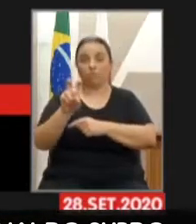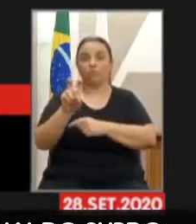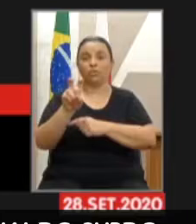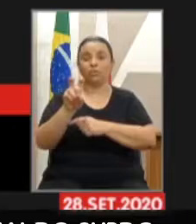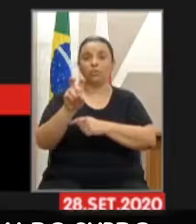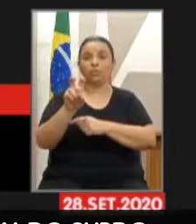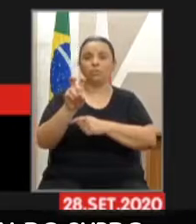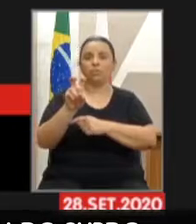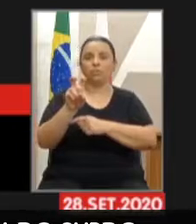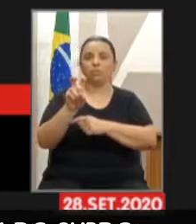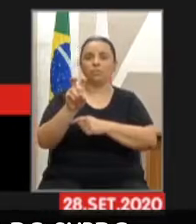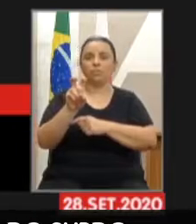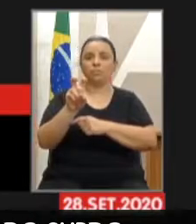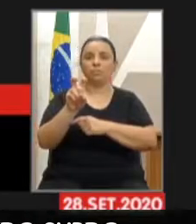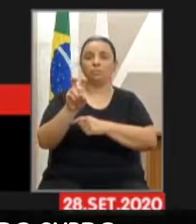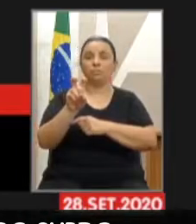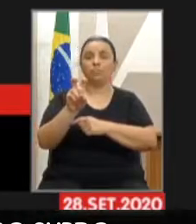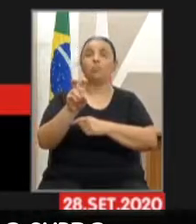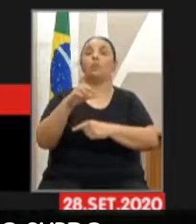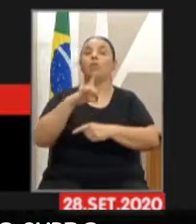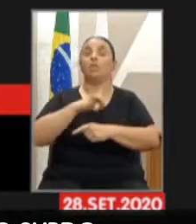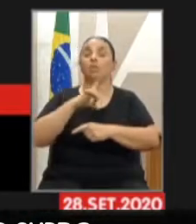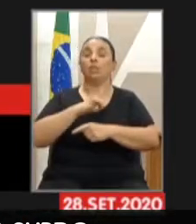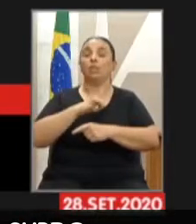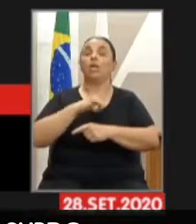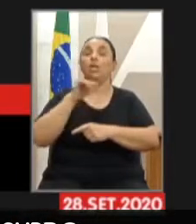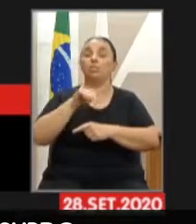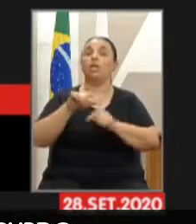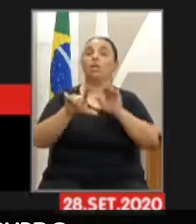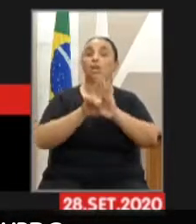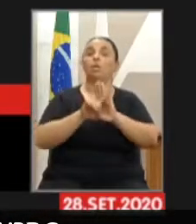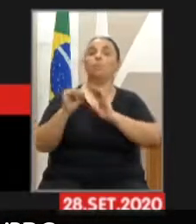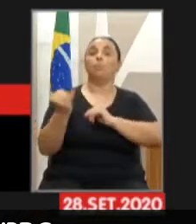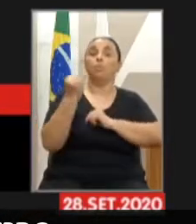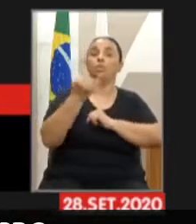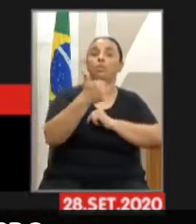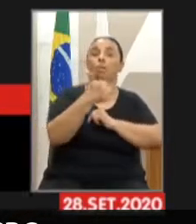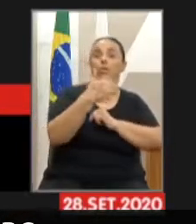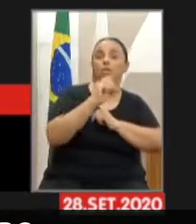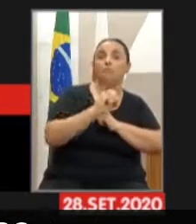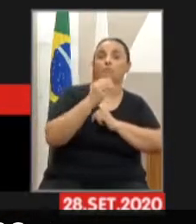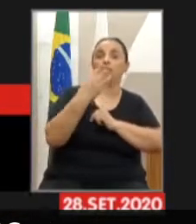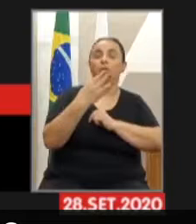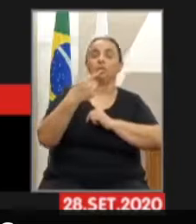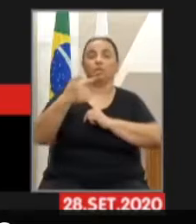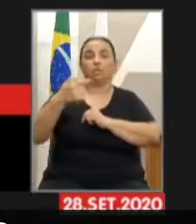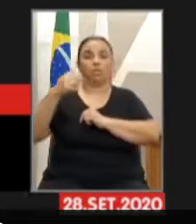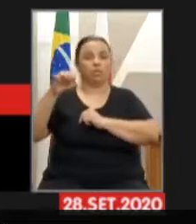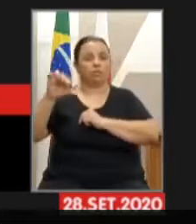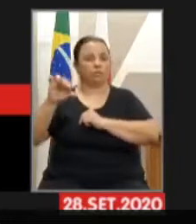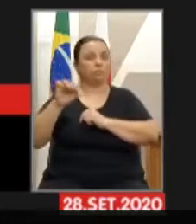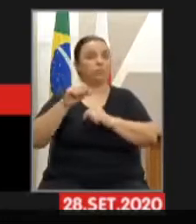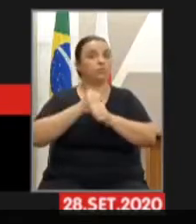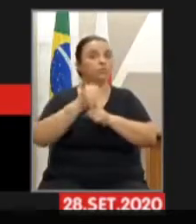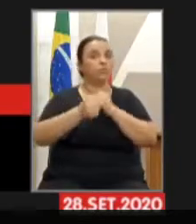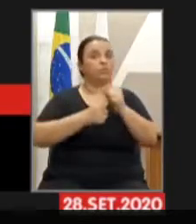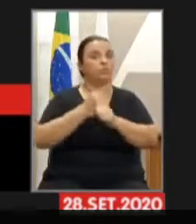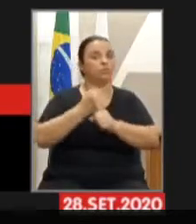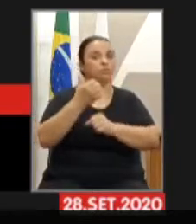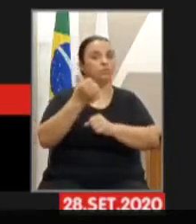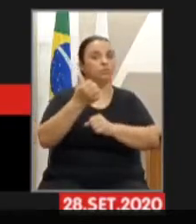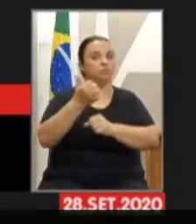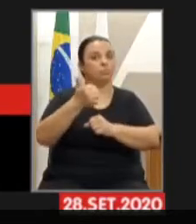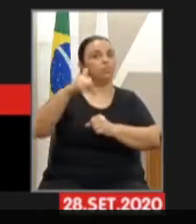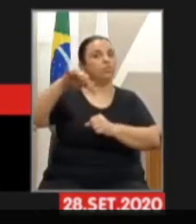Em âmbito estadual, temos a importante Lei 10.379 de 1991, que reconhece oficialmente no Estado de Minas